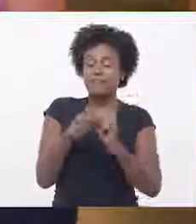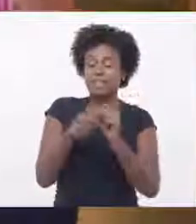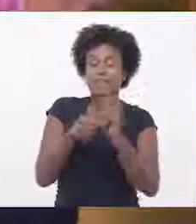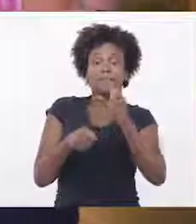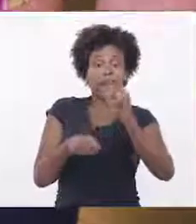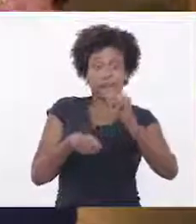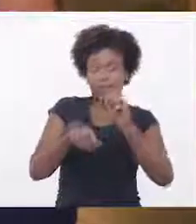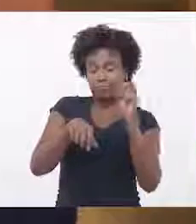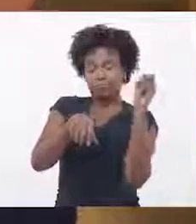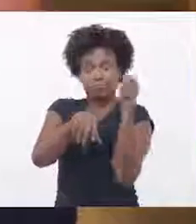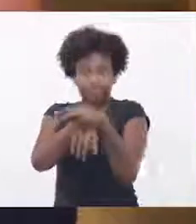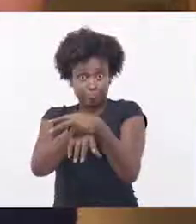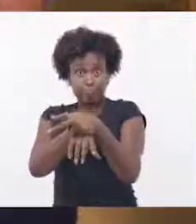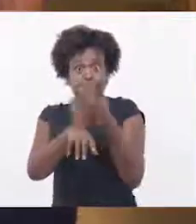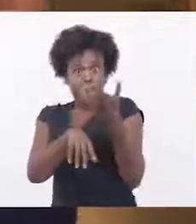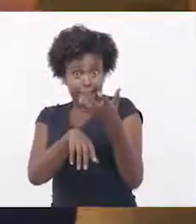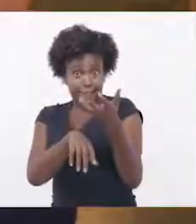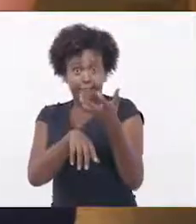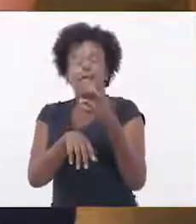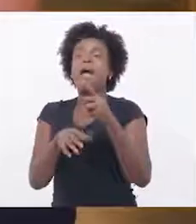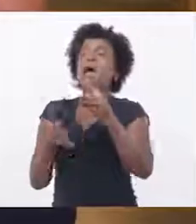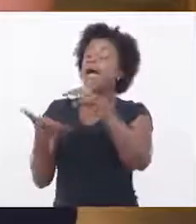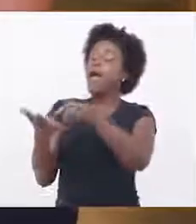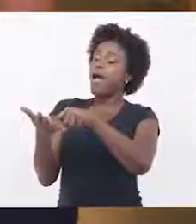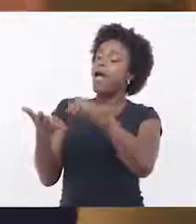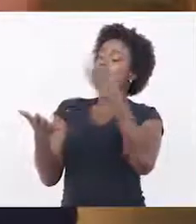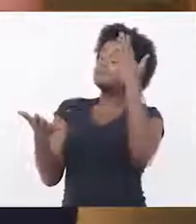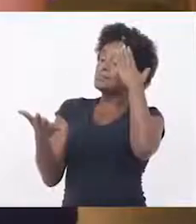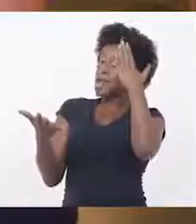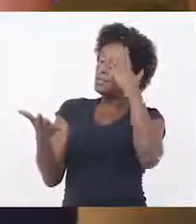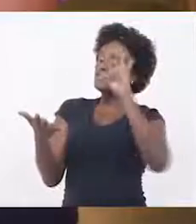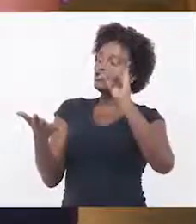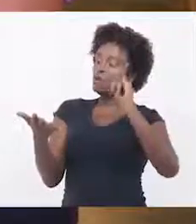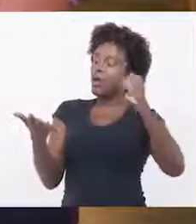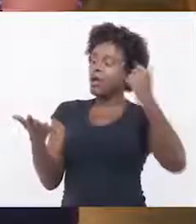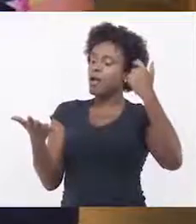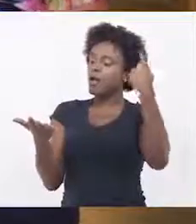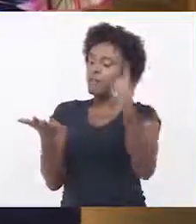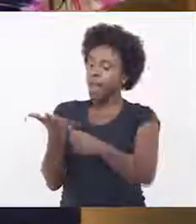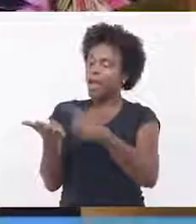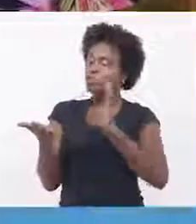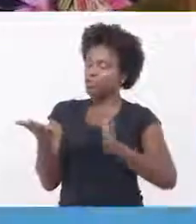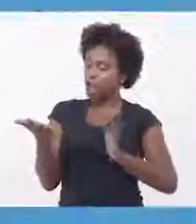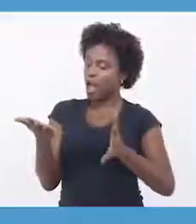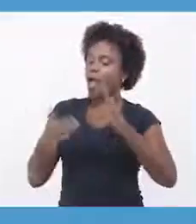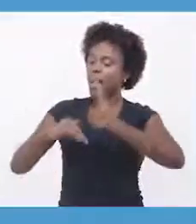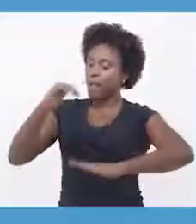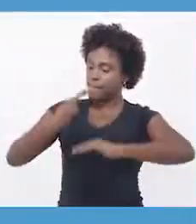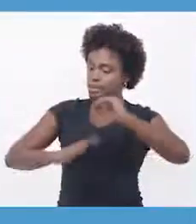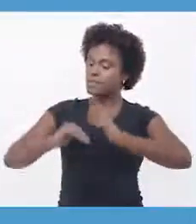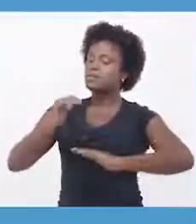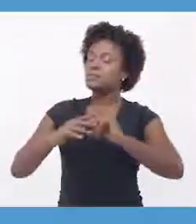inscrevendo, eles já vão agendando, essa é a data da capacitação, então eu vou deixar esse dia livre para estar presente.